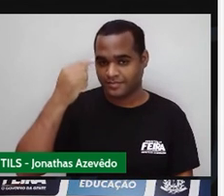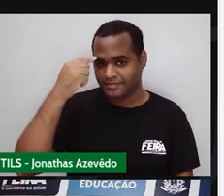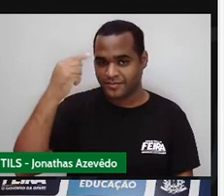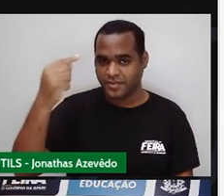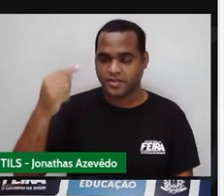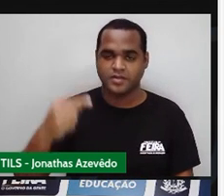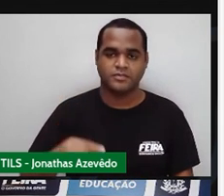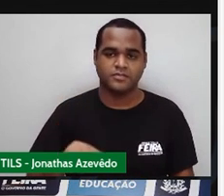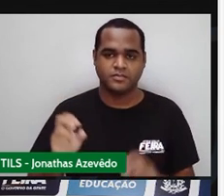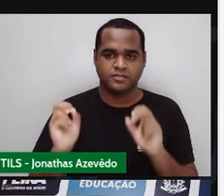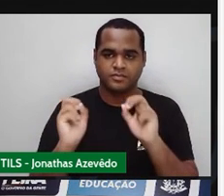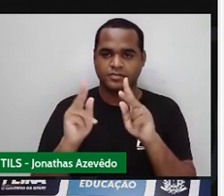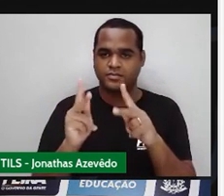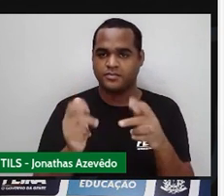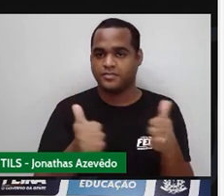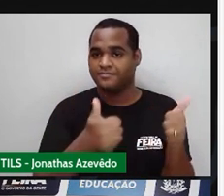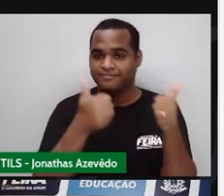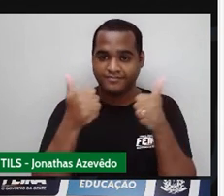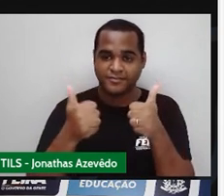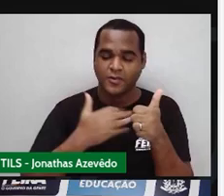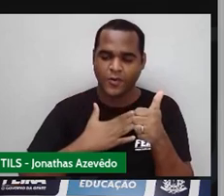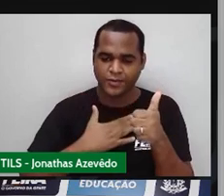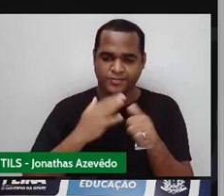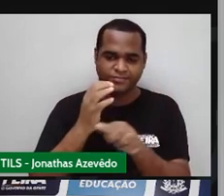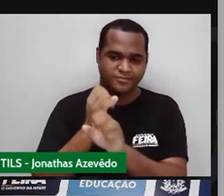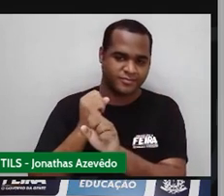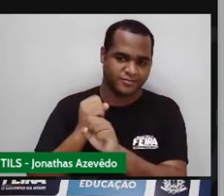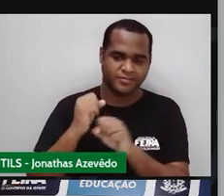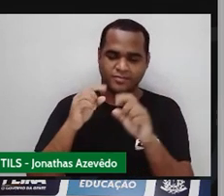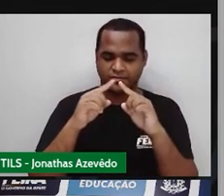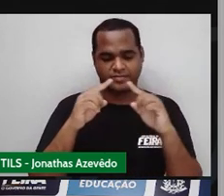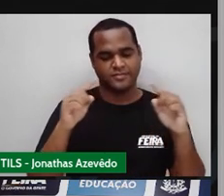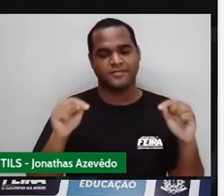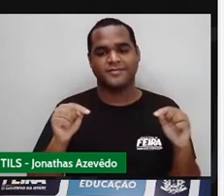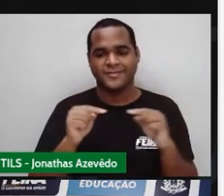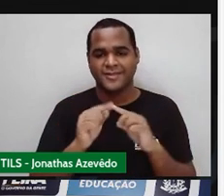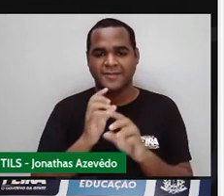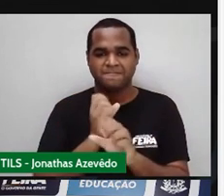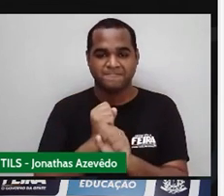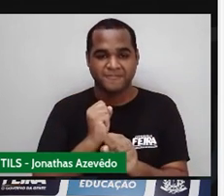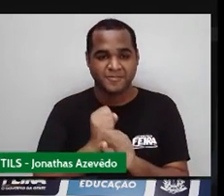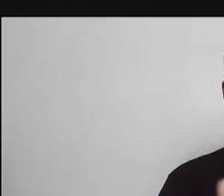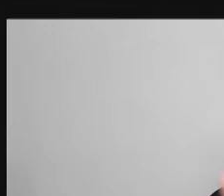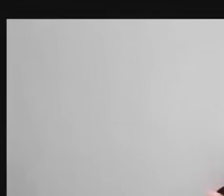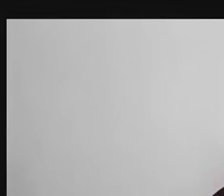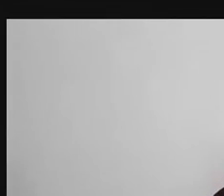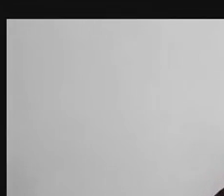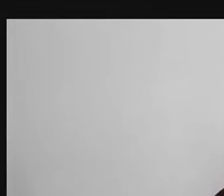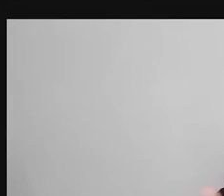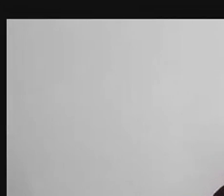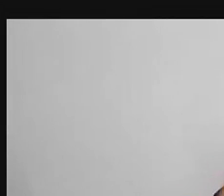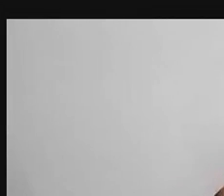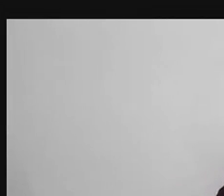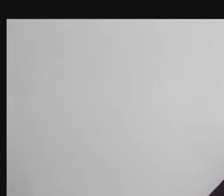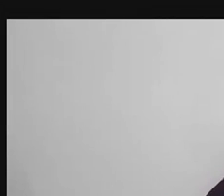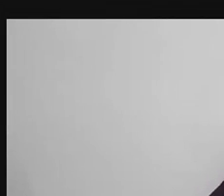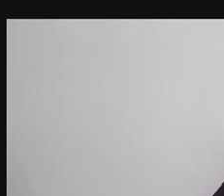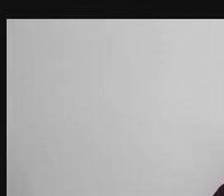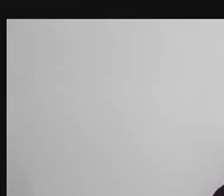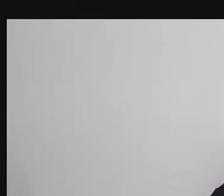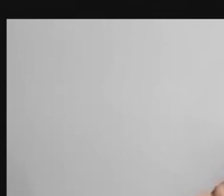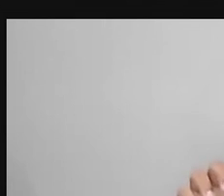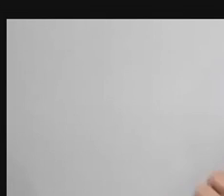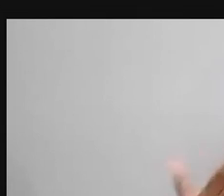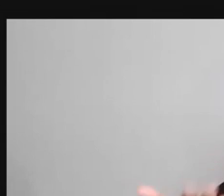Valeu, bacana. Curtiu a área de trapézio? Bom, o a gente faz? Vamos parar essa tela. Vamos